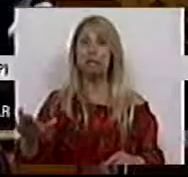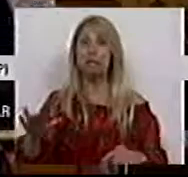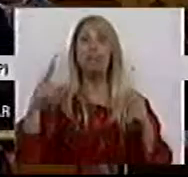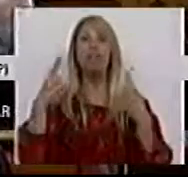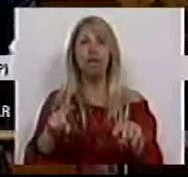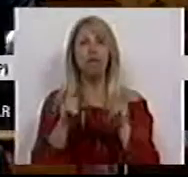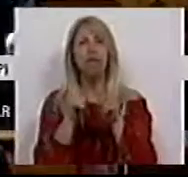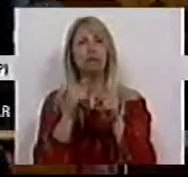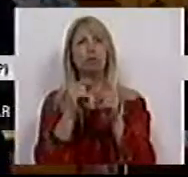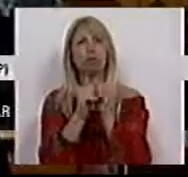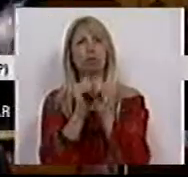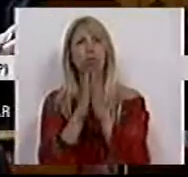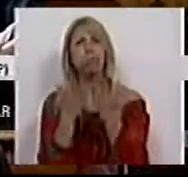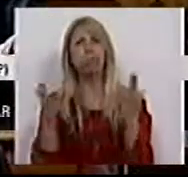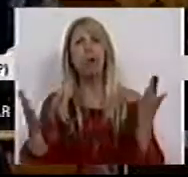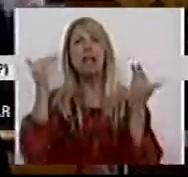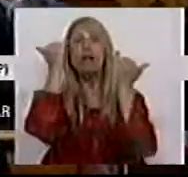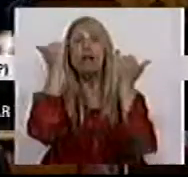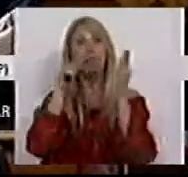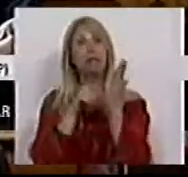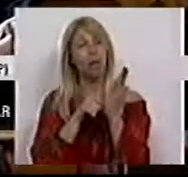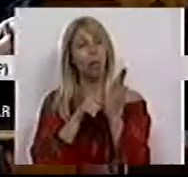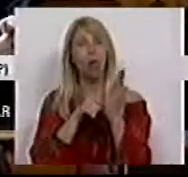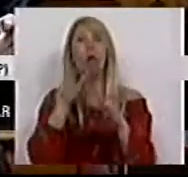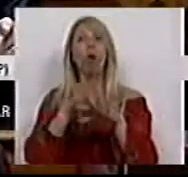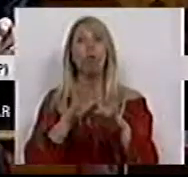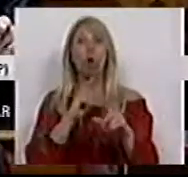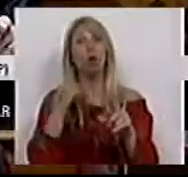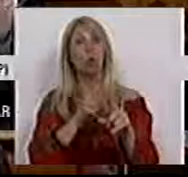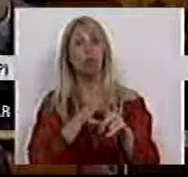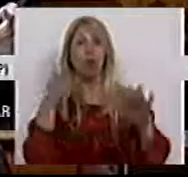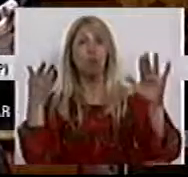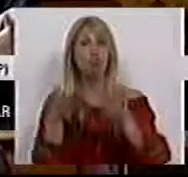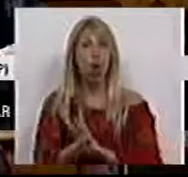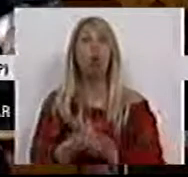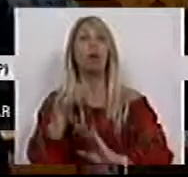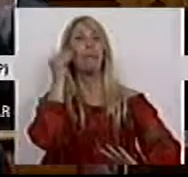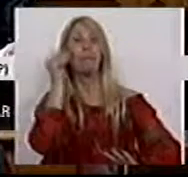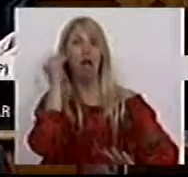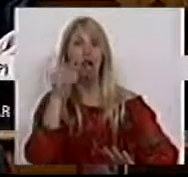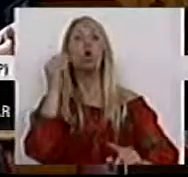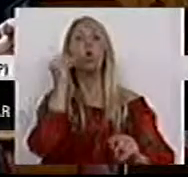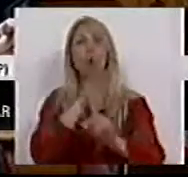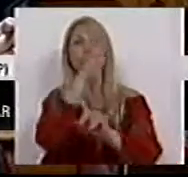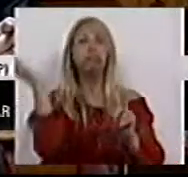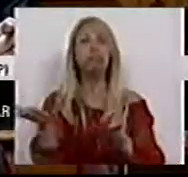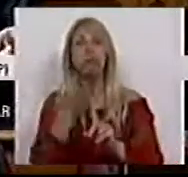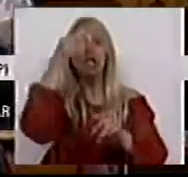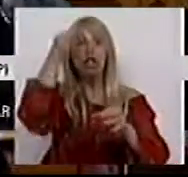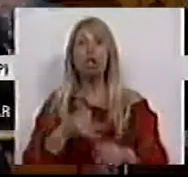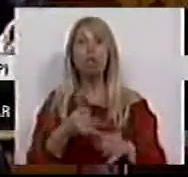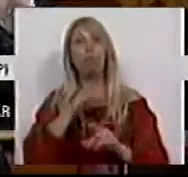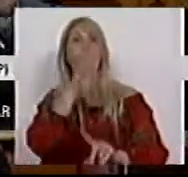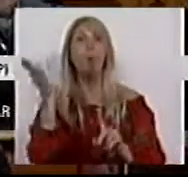folheto informativo sob a praxe, suas eventuais consequências disciplinares e penais, a justeza da sua rejeição